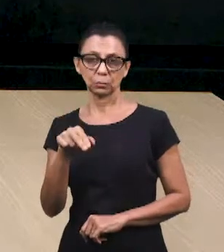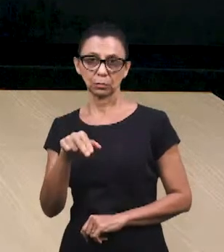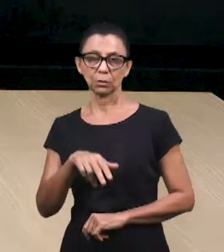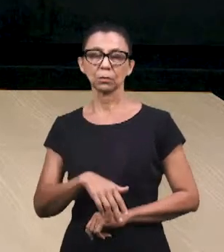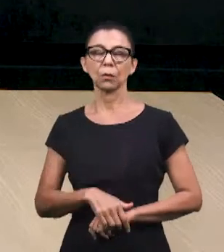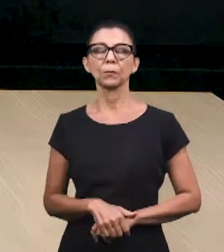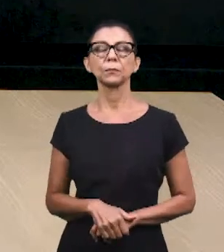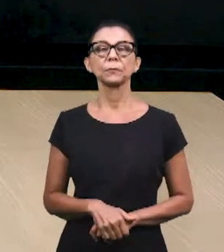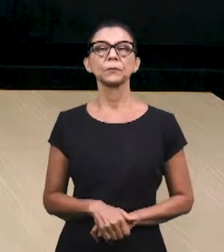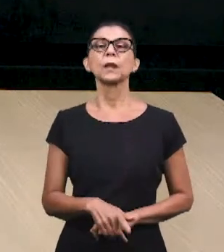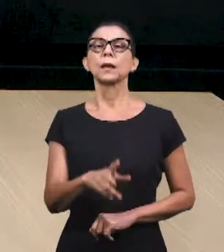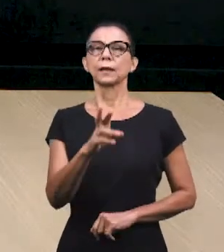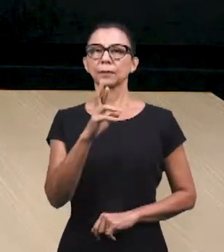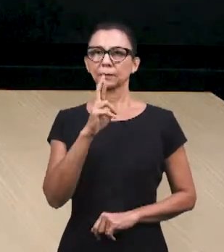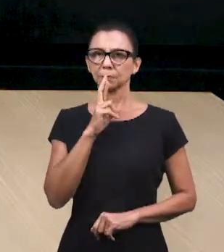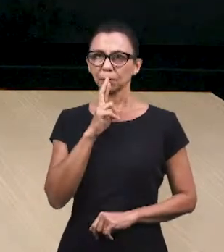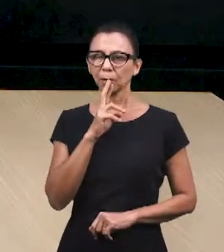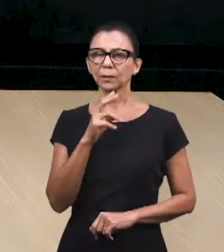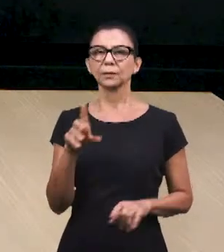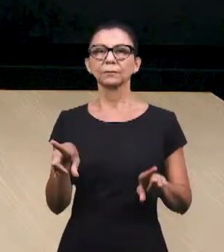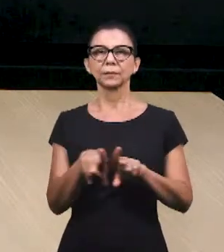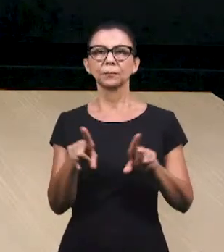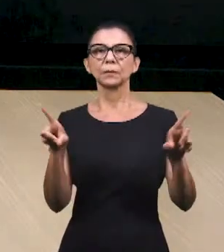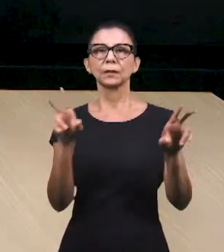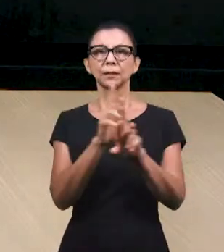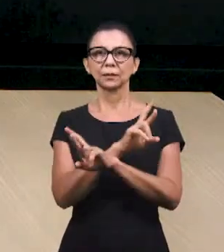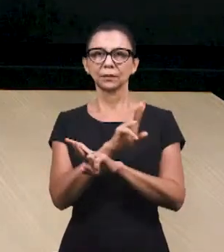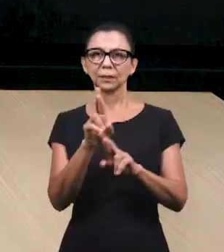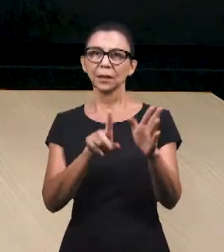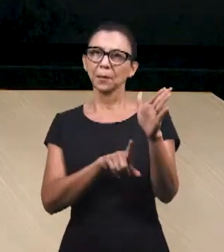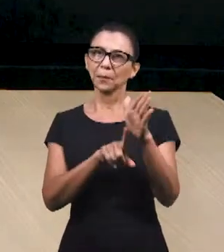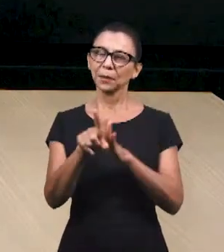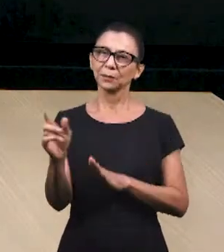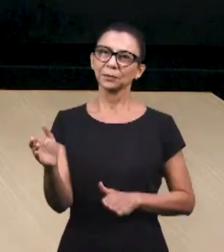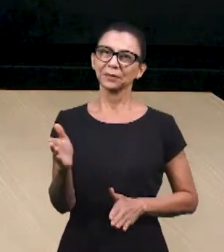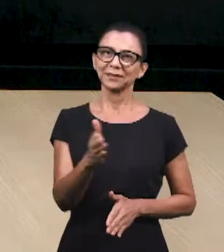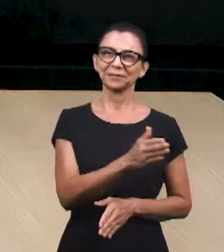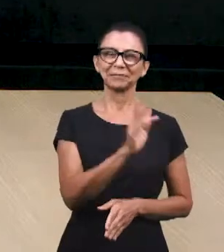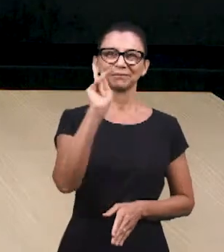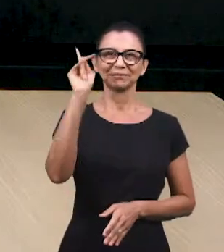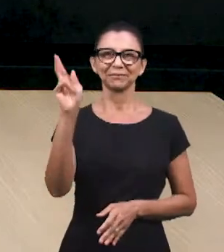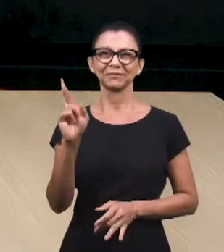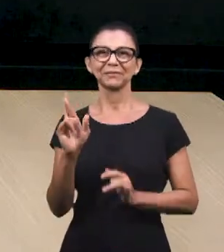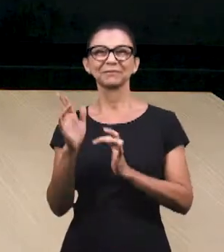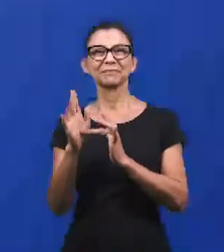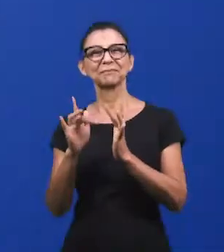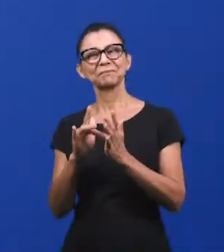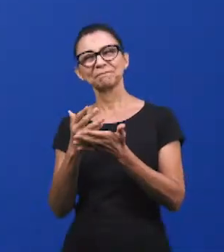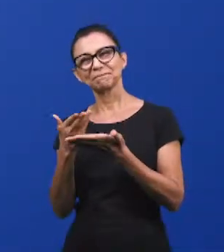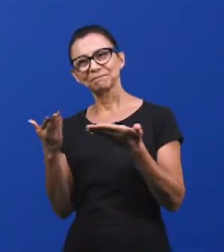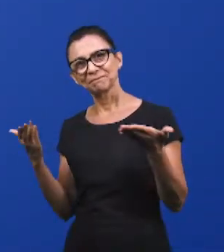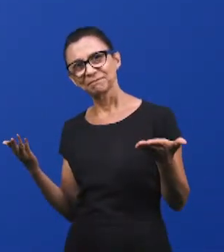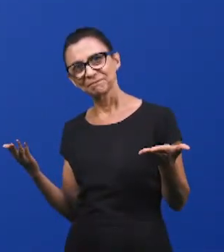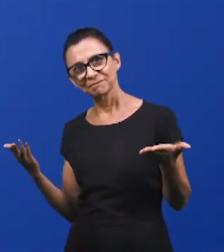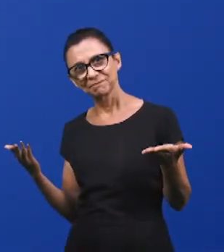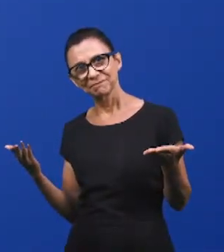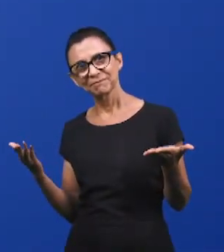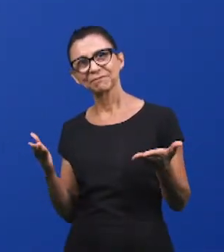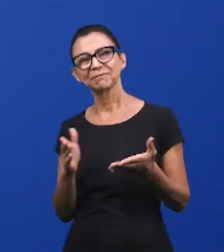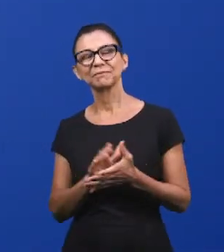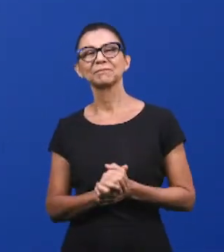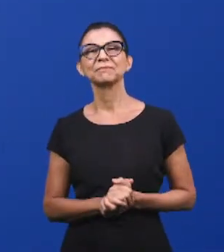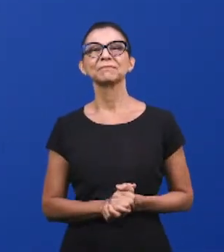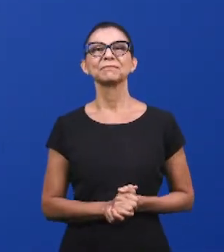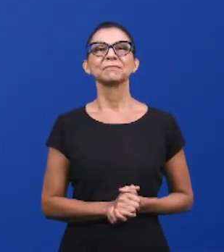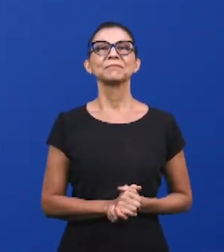dar também uma resposta relacionada a esta pergunta. Jailson, a paz do senhor Jesus, companheiro. Respondendo a